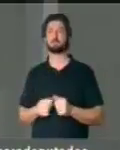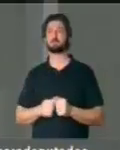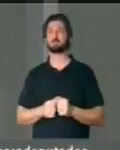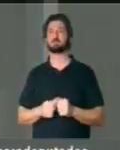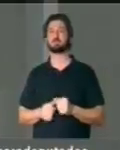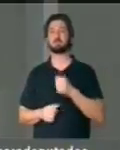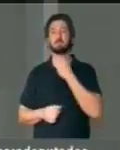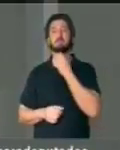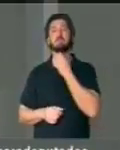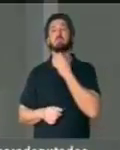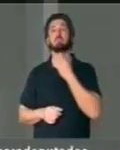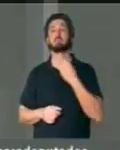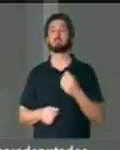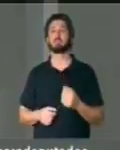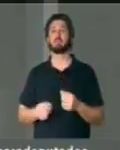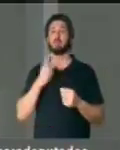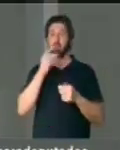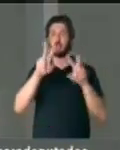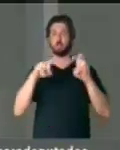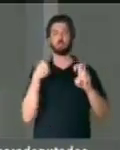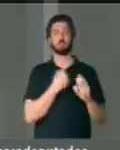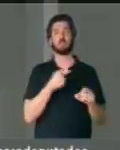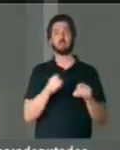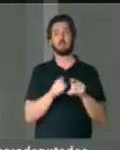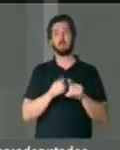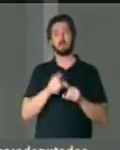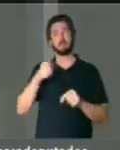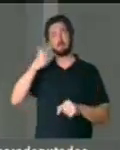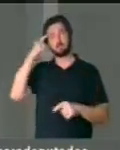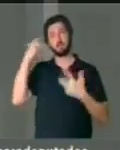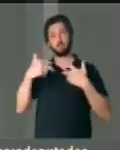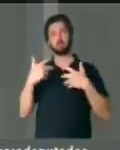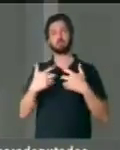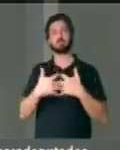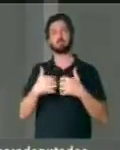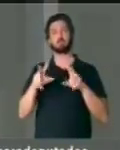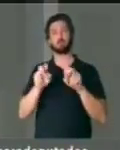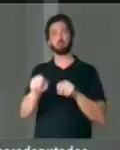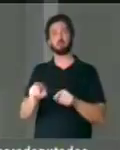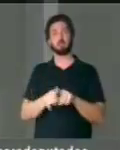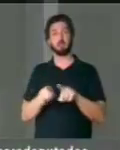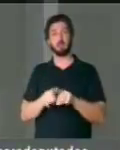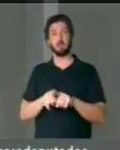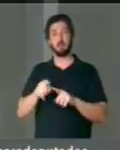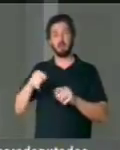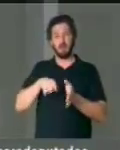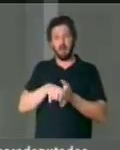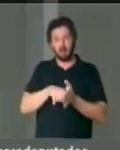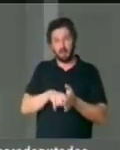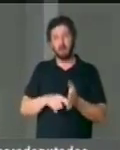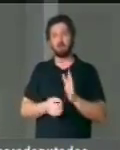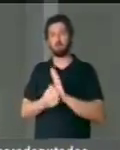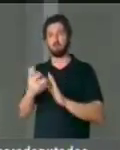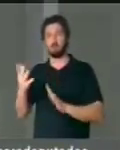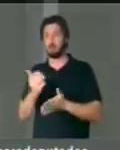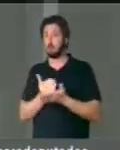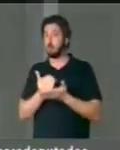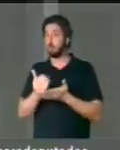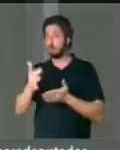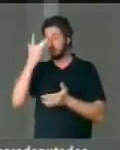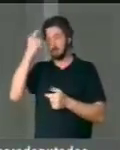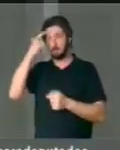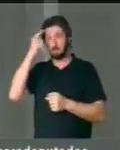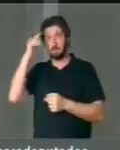da América do Norte, nos diz respeito e merece a nossa reflexão. Muitas análises começam a ser